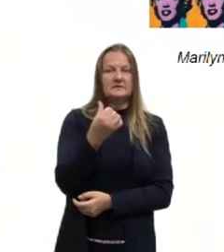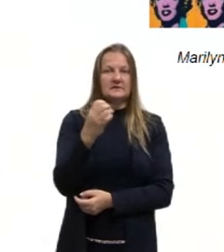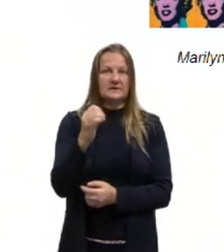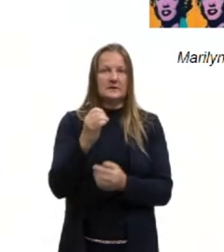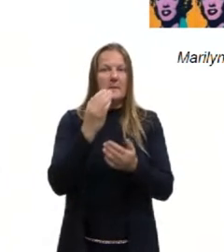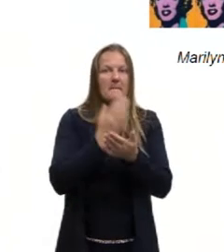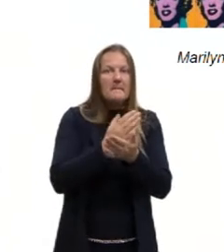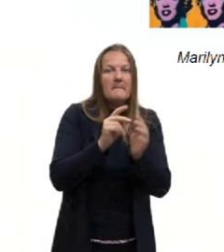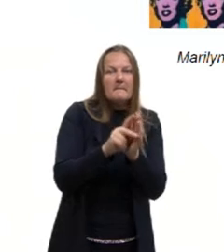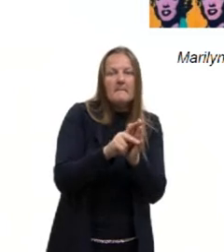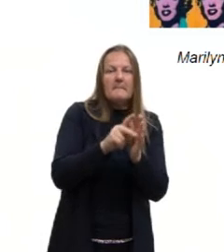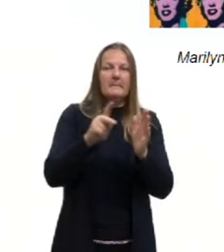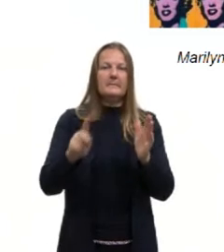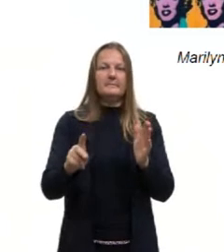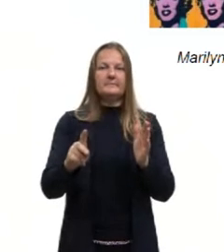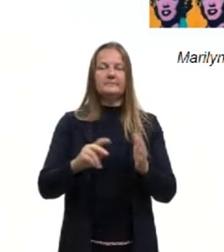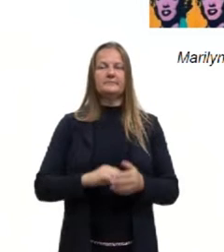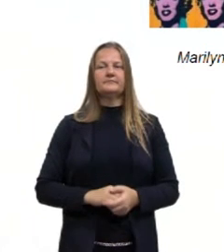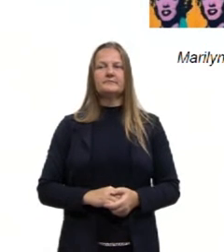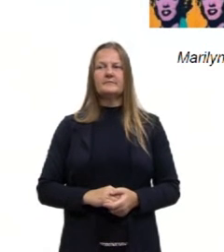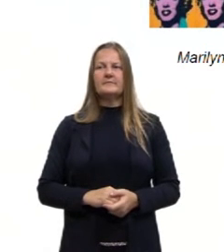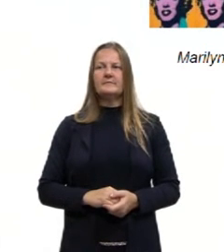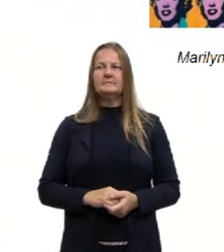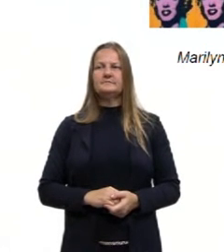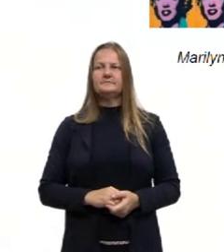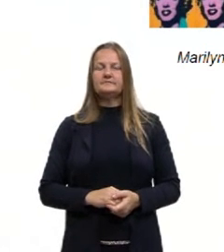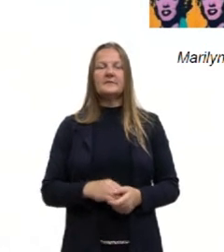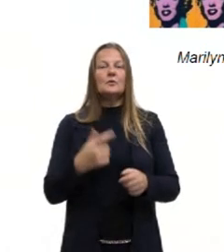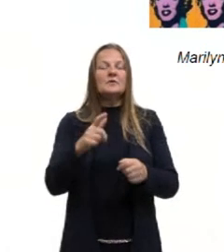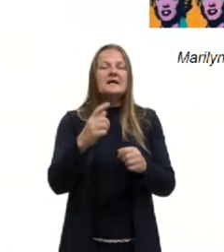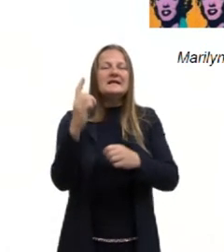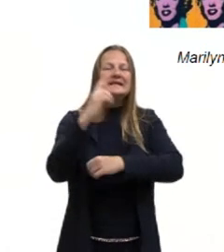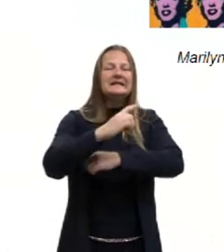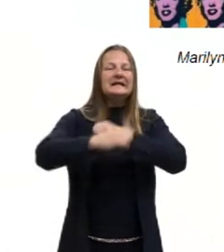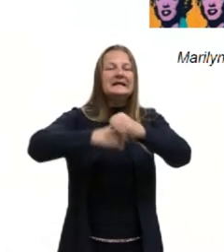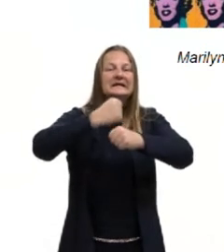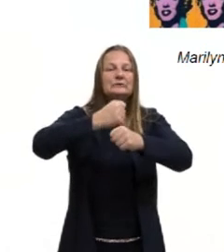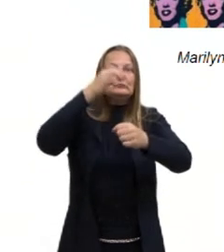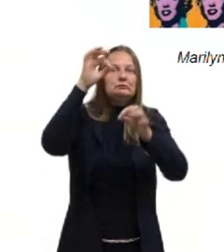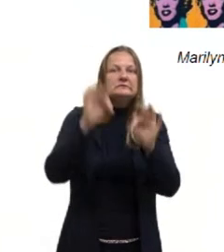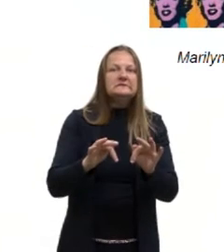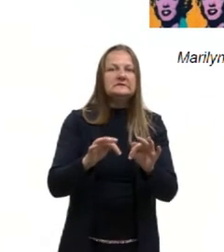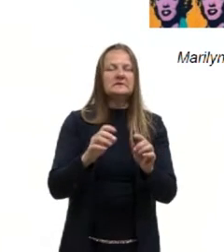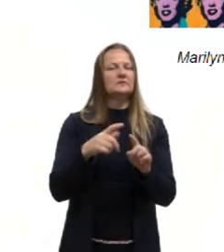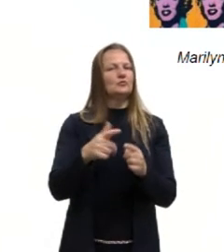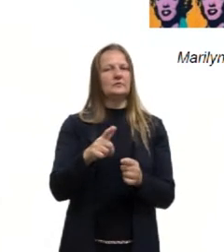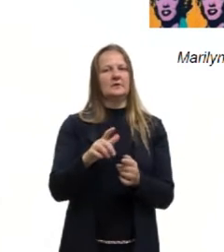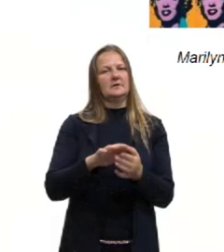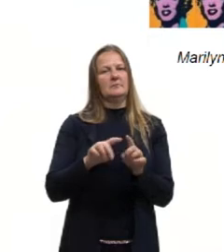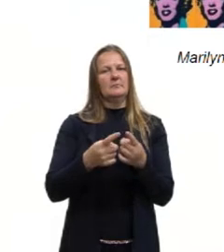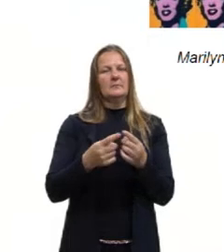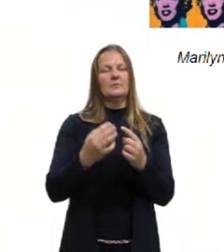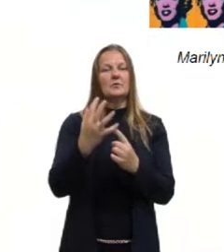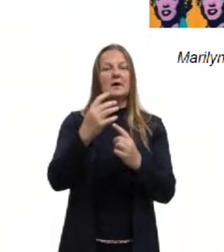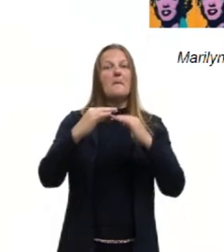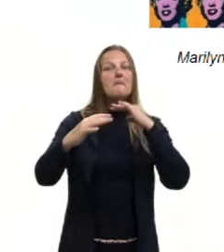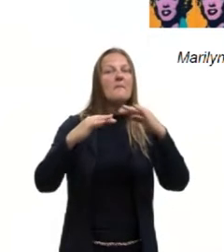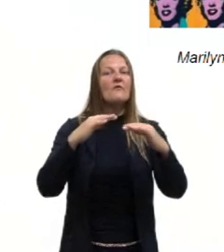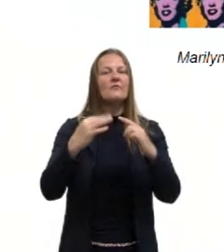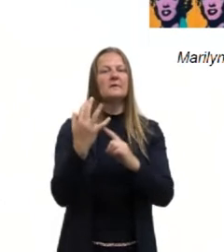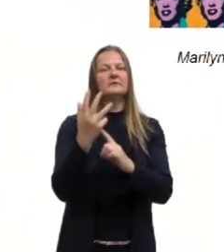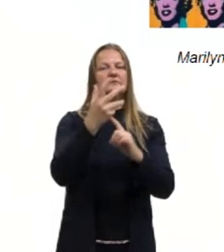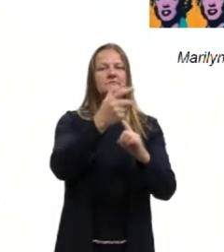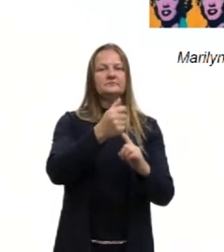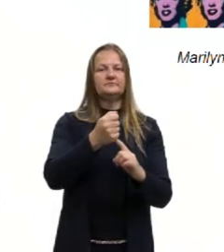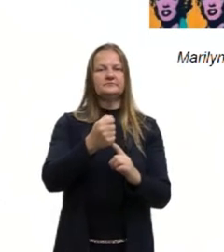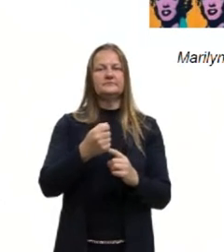aproximadamente, nós não temos uma data exata do momento em que começa, que termina um movimento artístico. lido